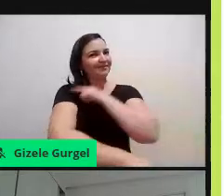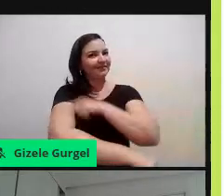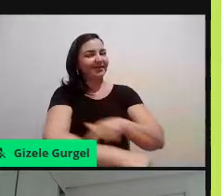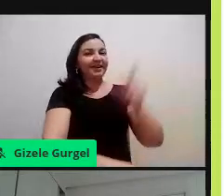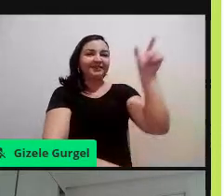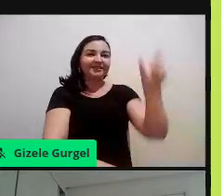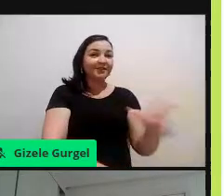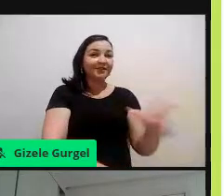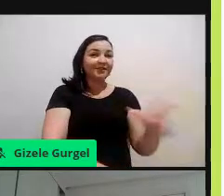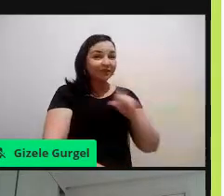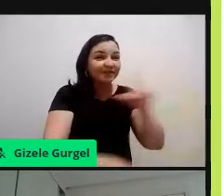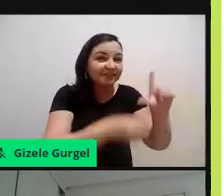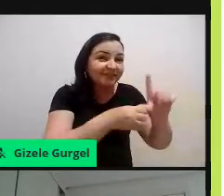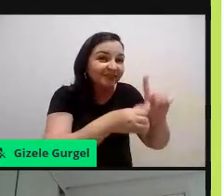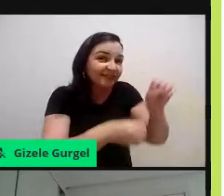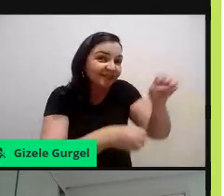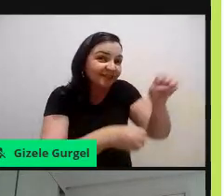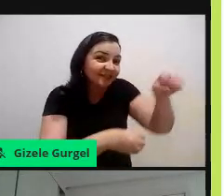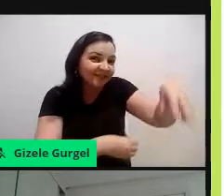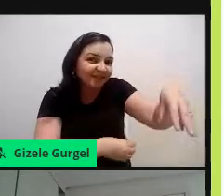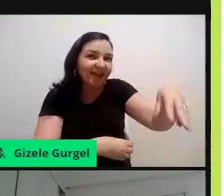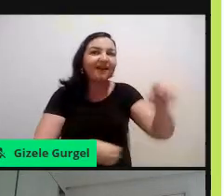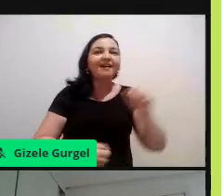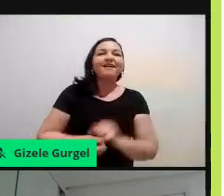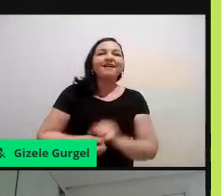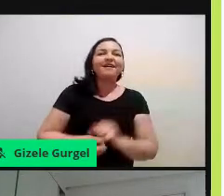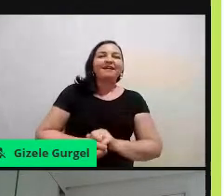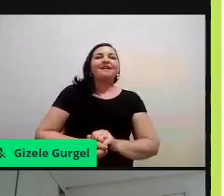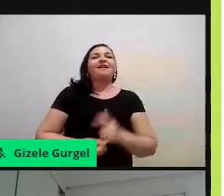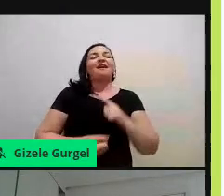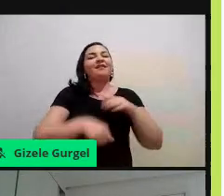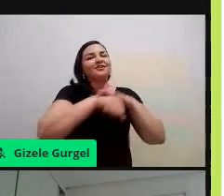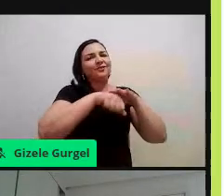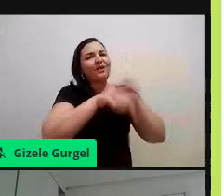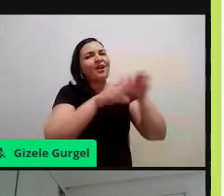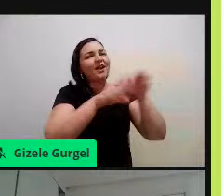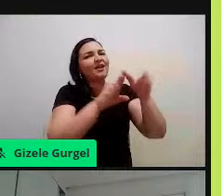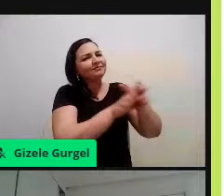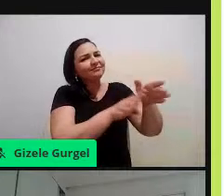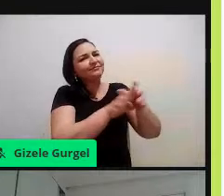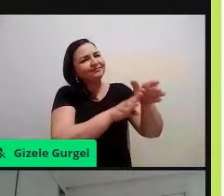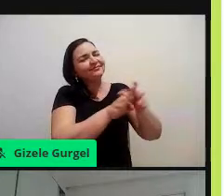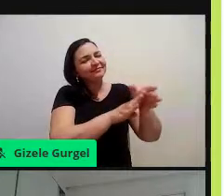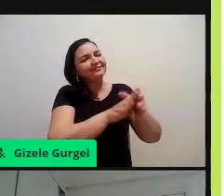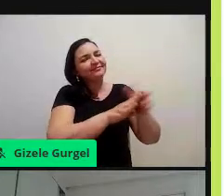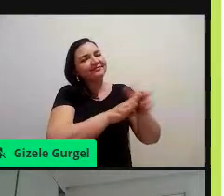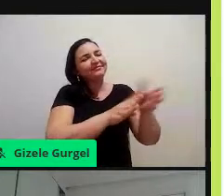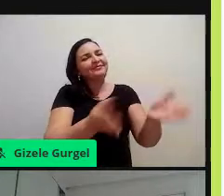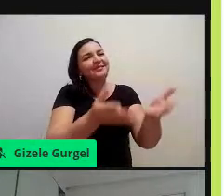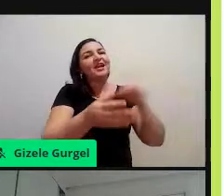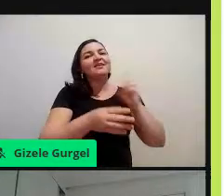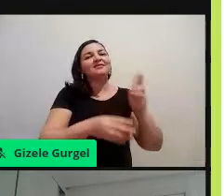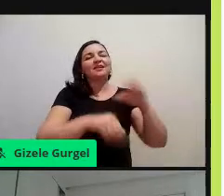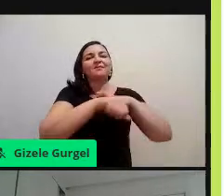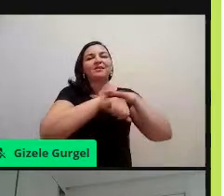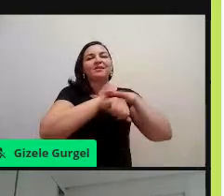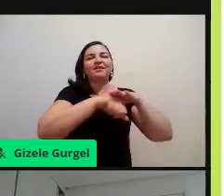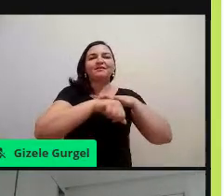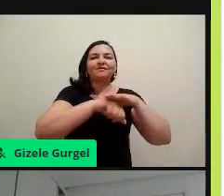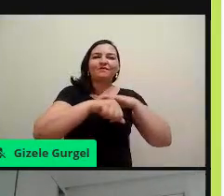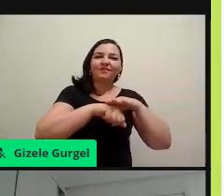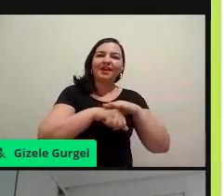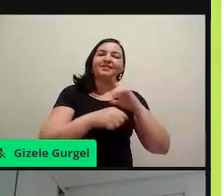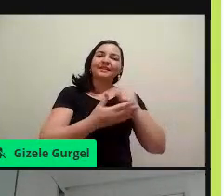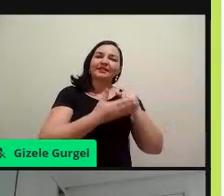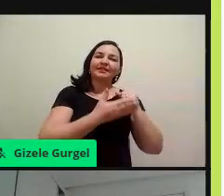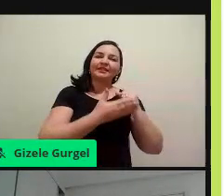lixeirinha, tá, a gente encontra muito essas tampinhas das garrafas, né, e aí a gente sempre conversa, e aí tá ajudando, é,